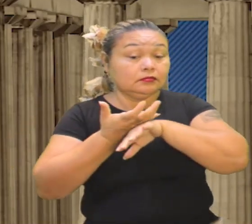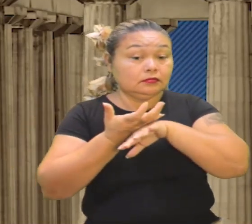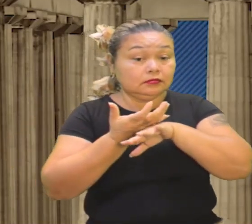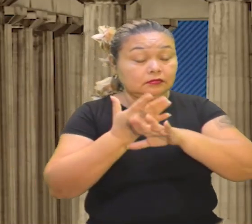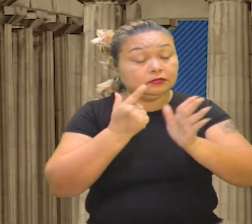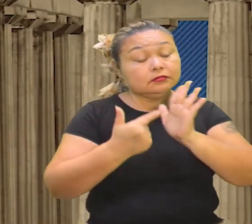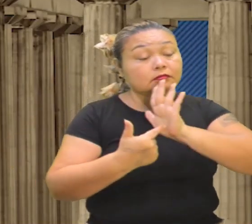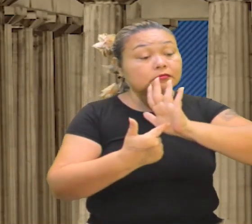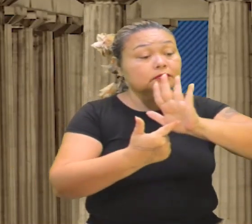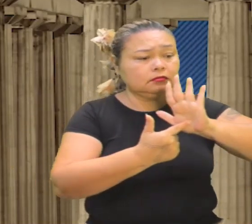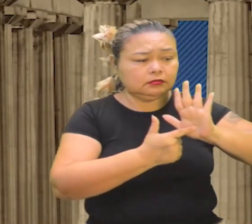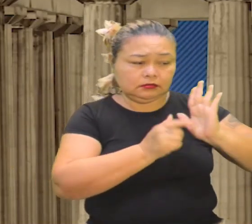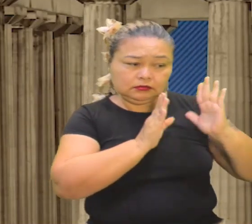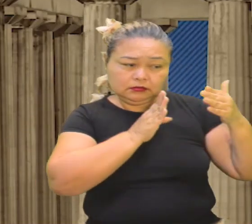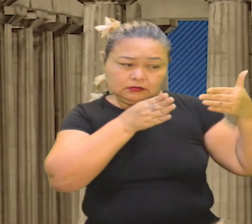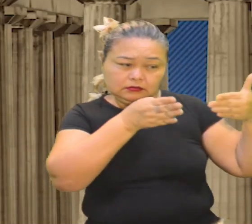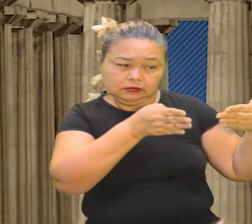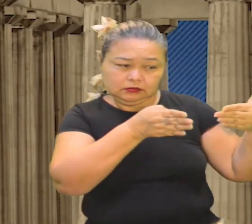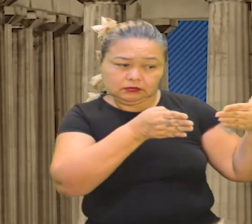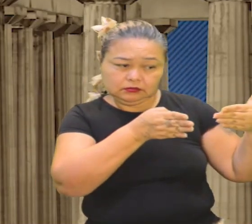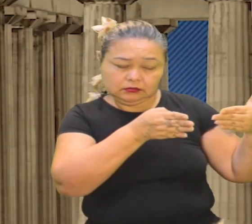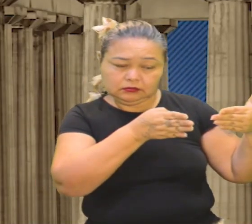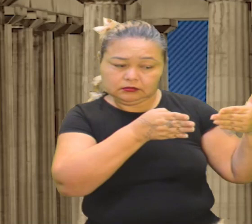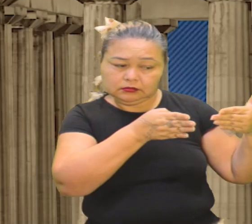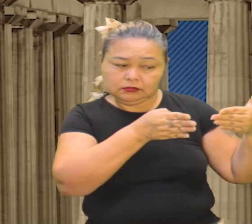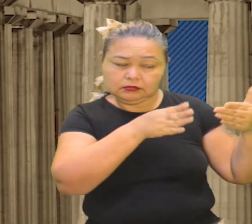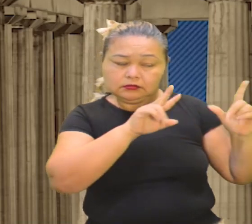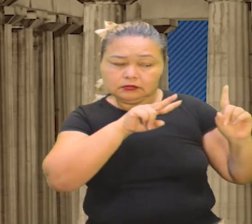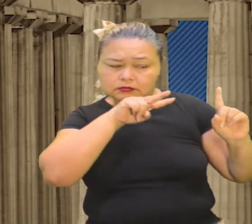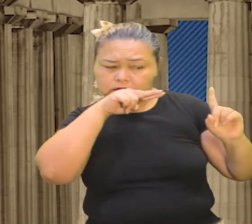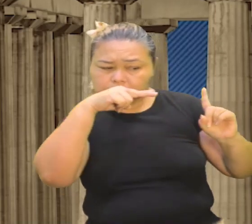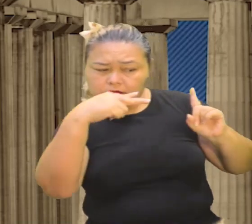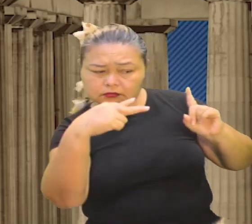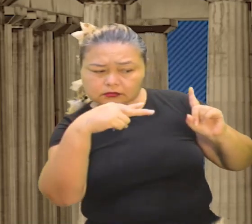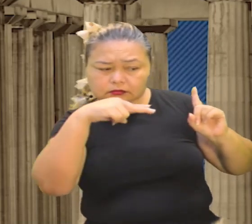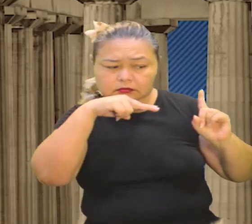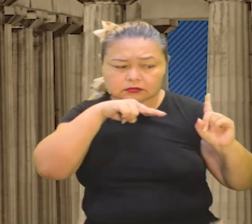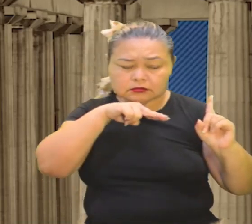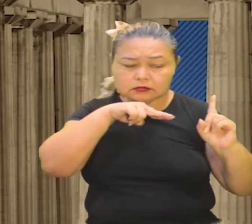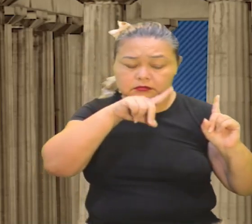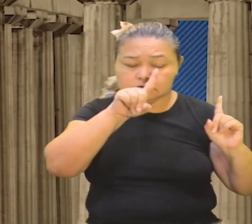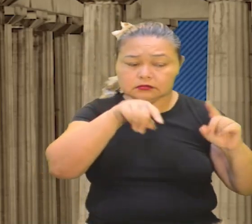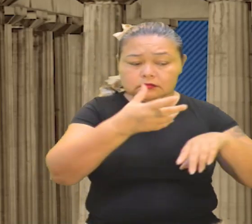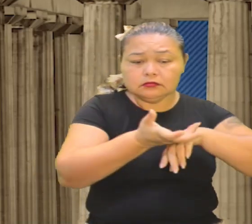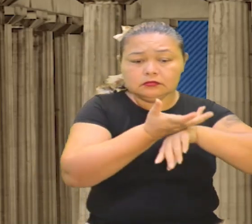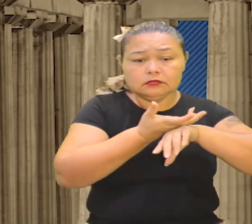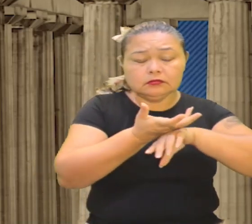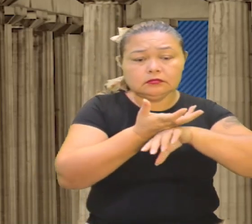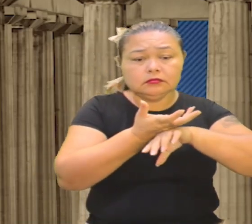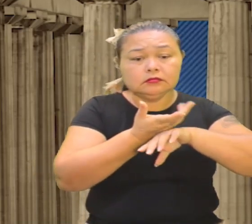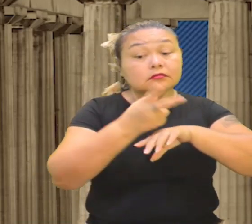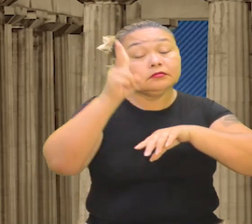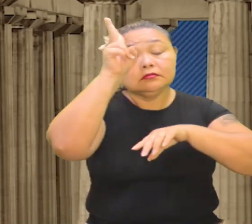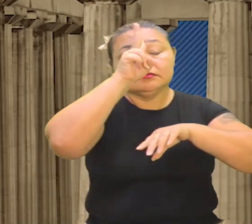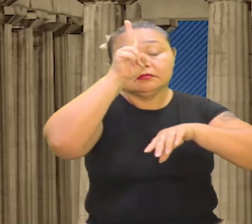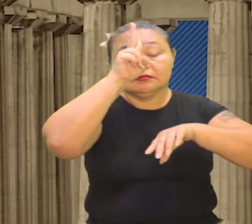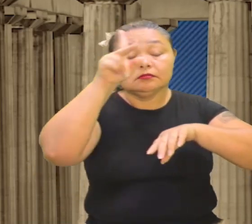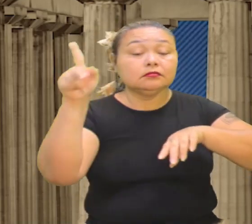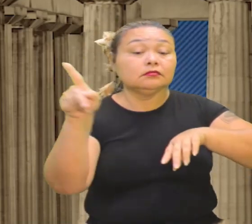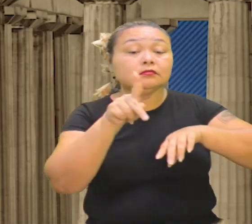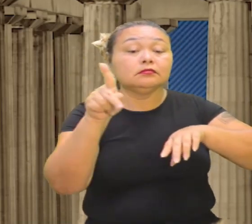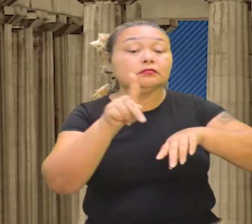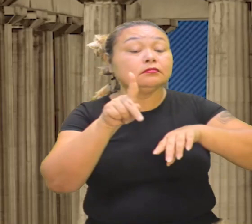lhe mostrar uma perspectiva, está numa visão. Exemplo, o componente curricular de história, os